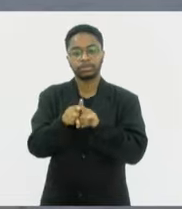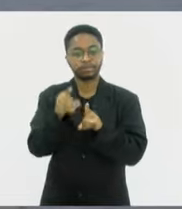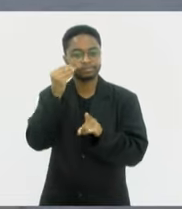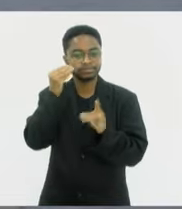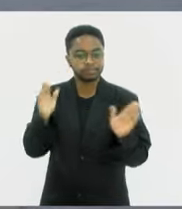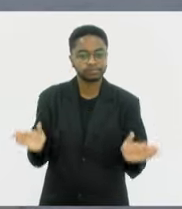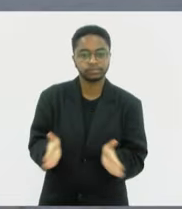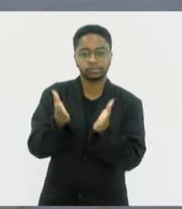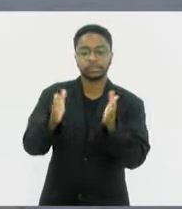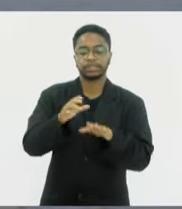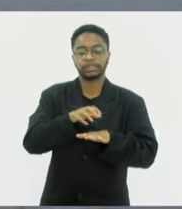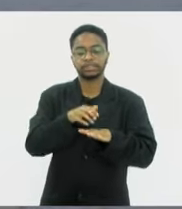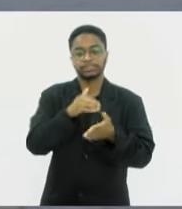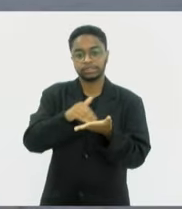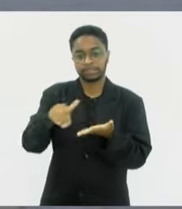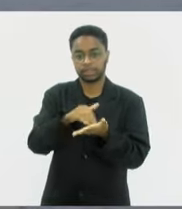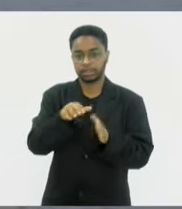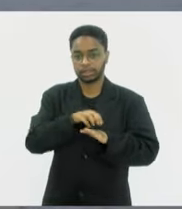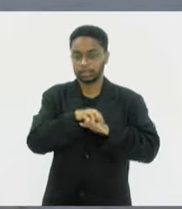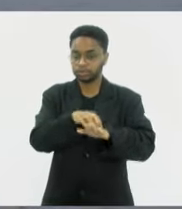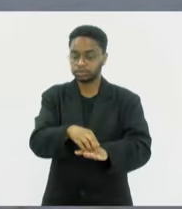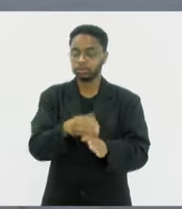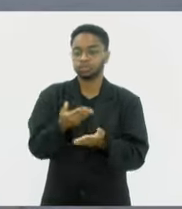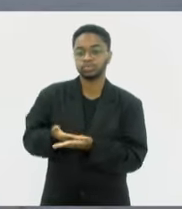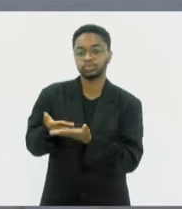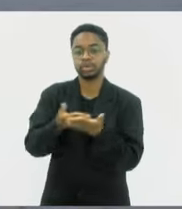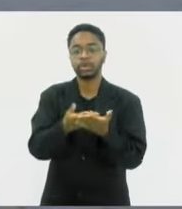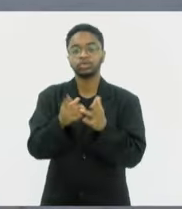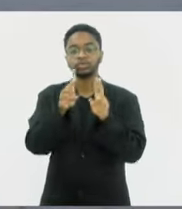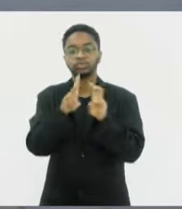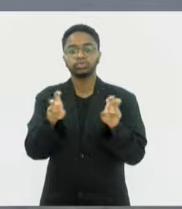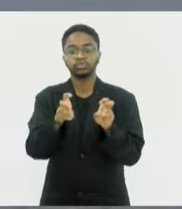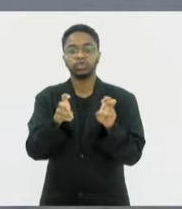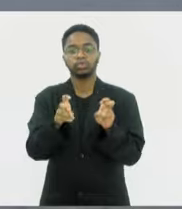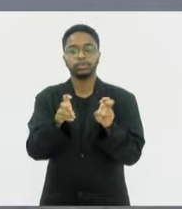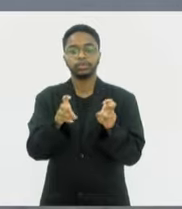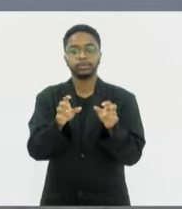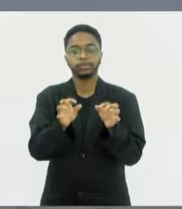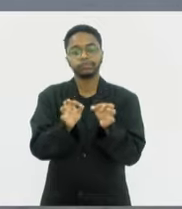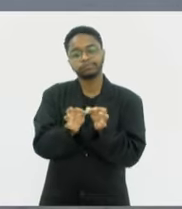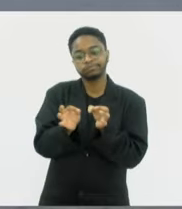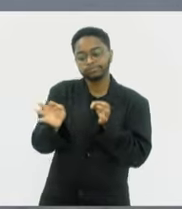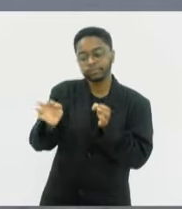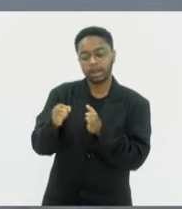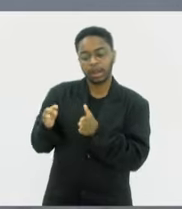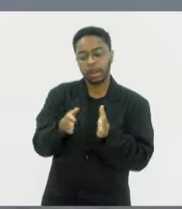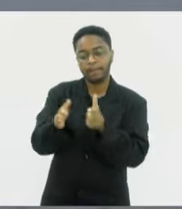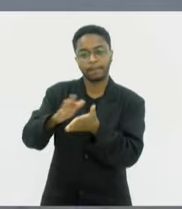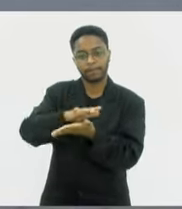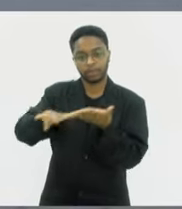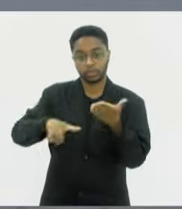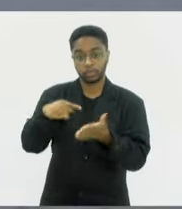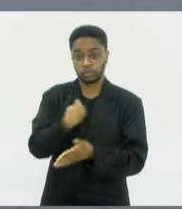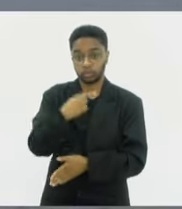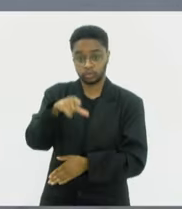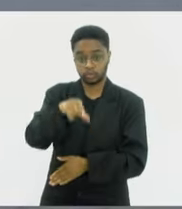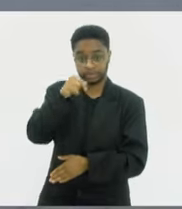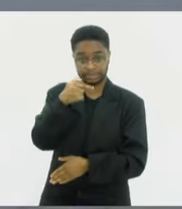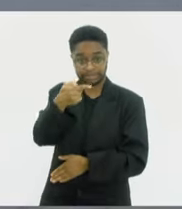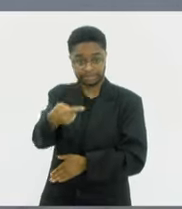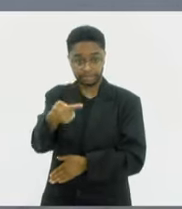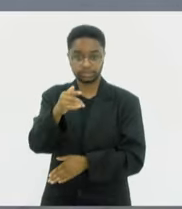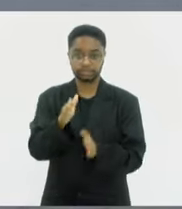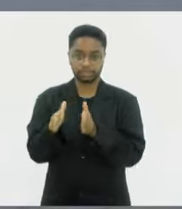Transporte a fazer estudos de viabilidade sobre diversos trechos. Nós selecionamos sete trechos,